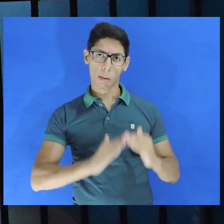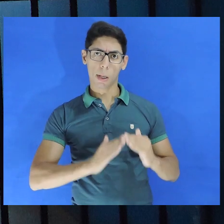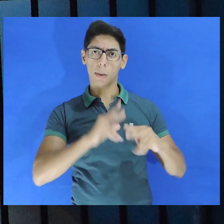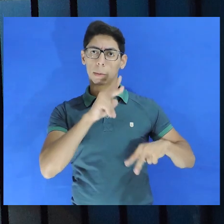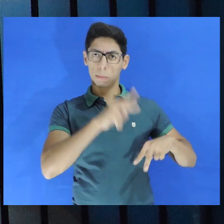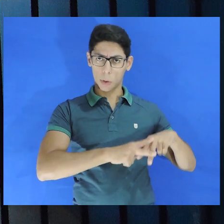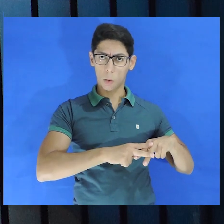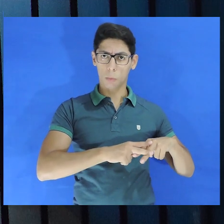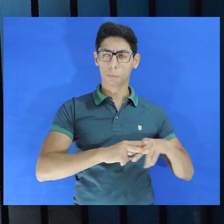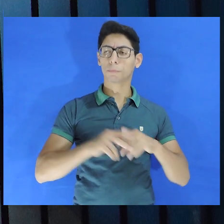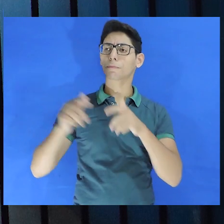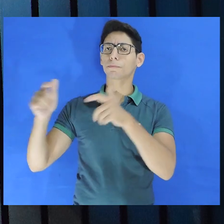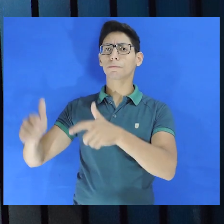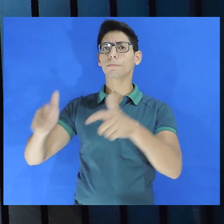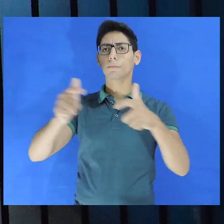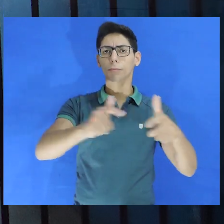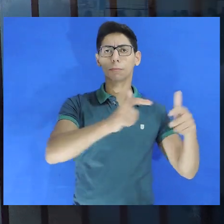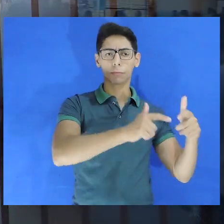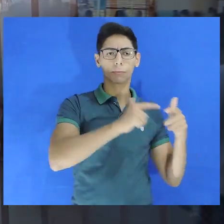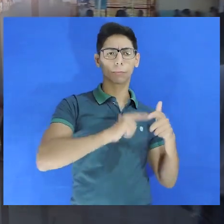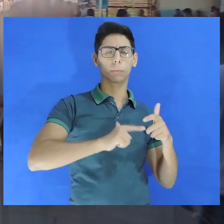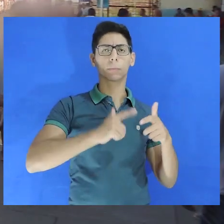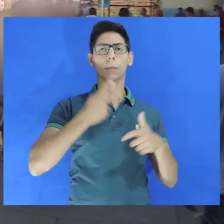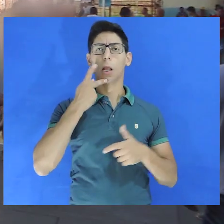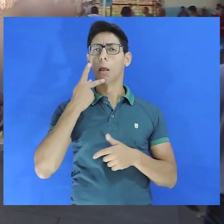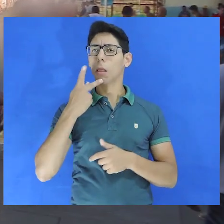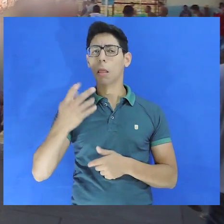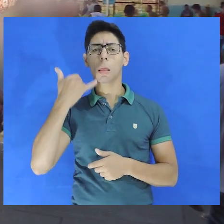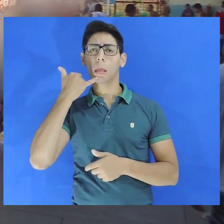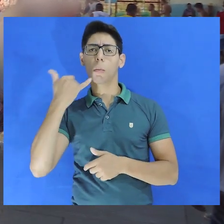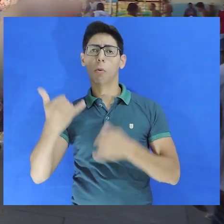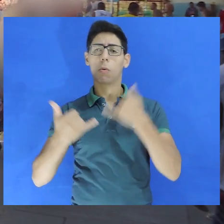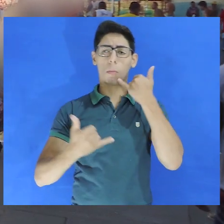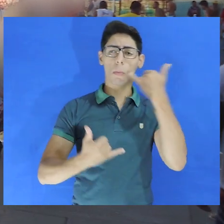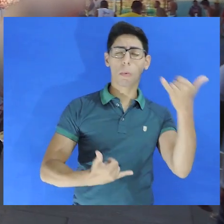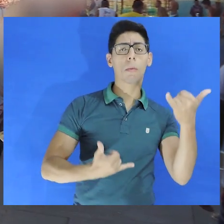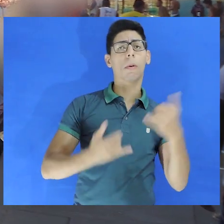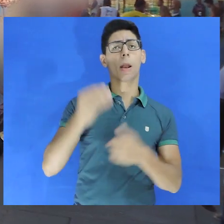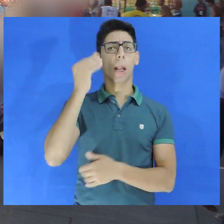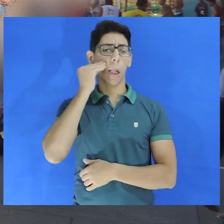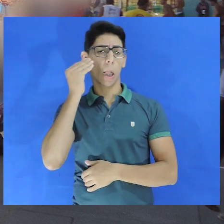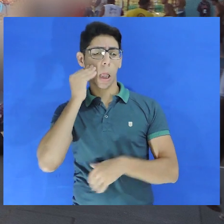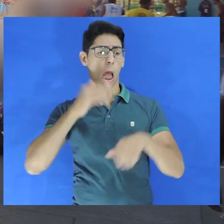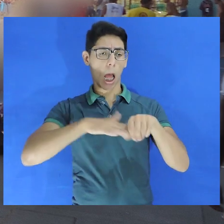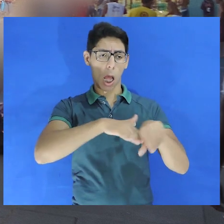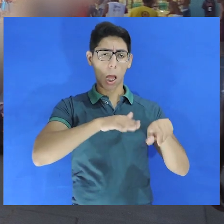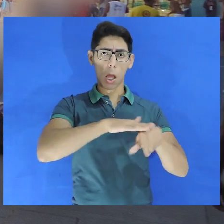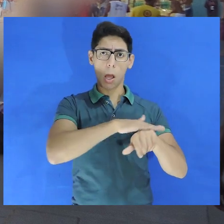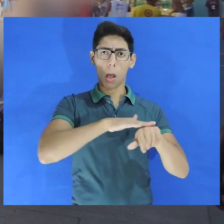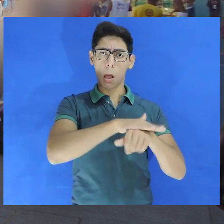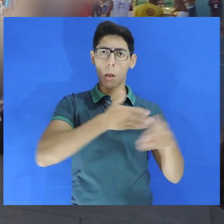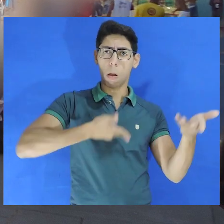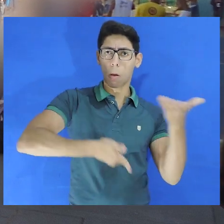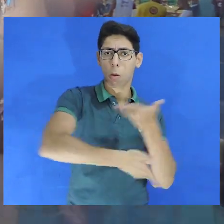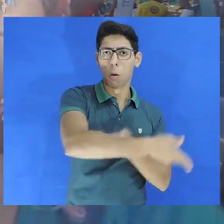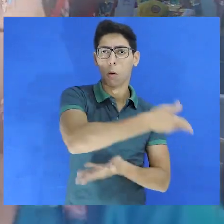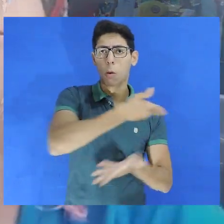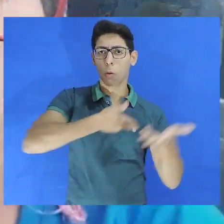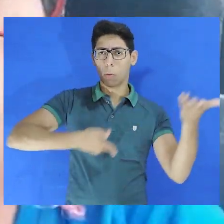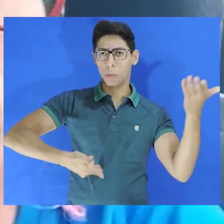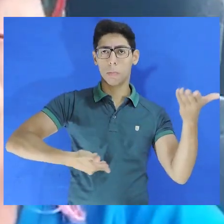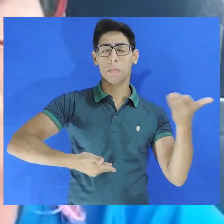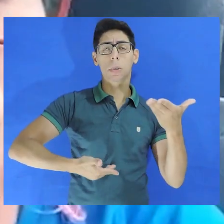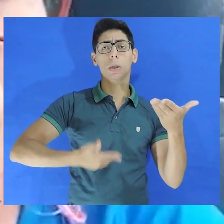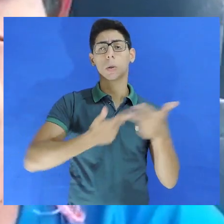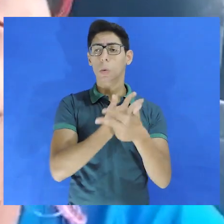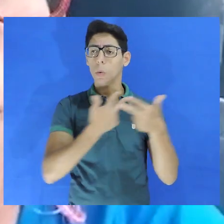sempre é com a casa prisional, cada comissão faz o contato com a sua casa prisional para tentar um diálogo e resolução de